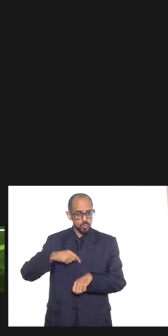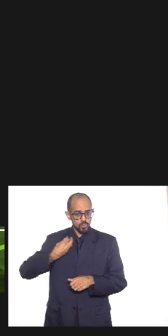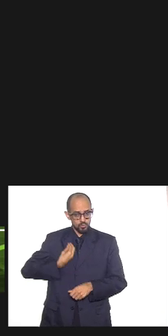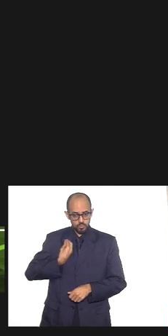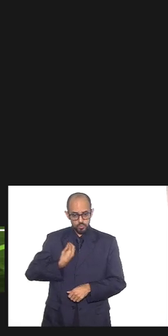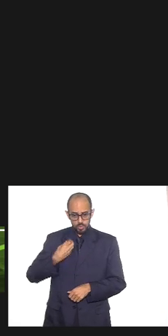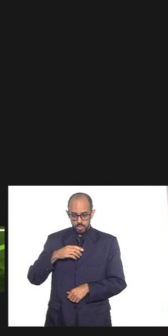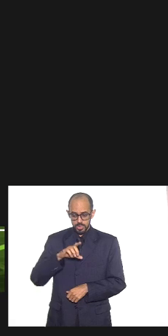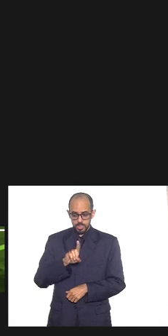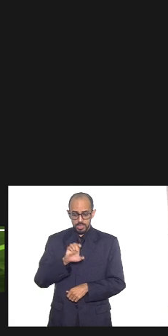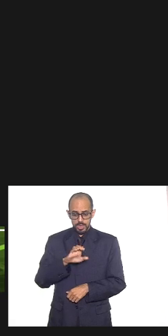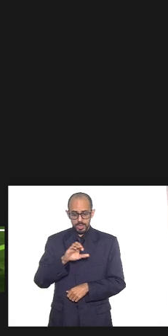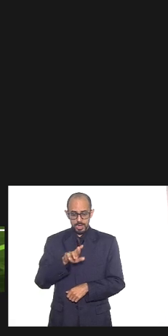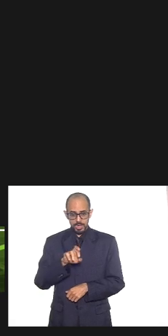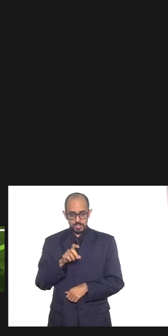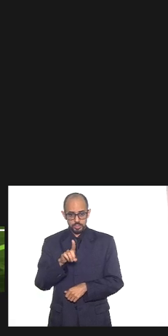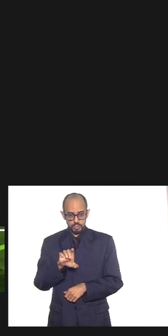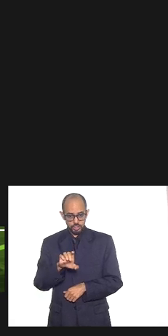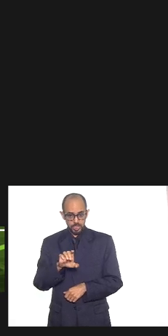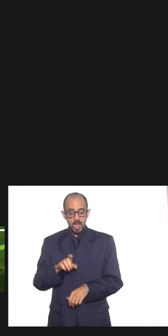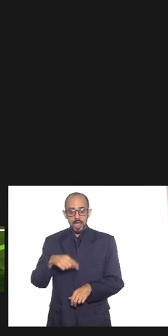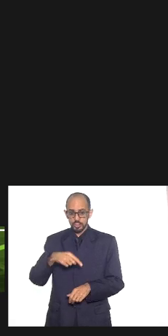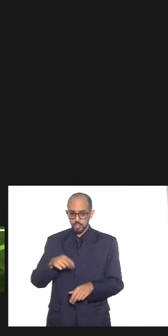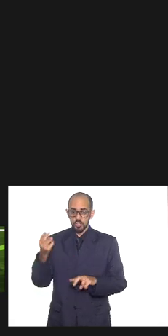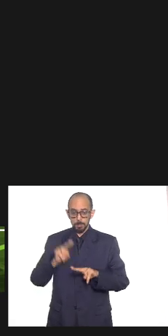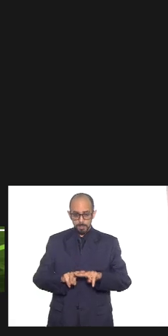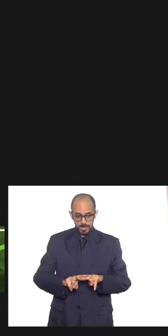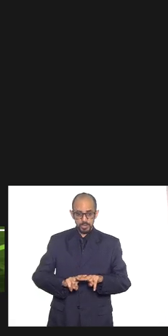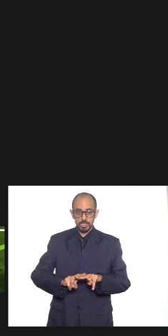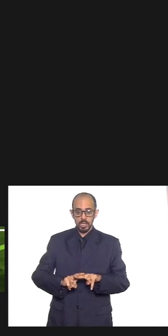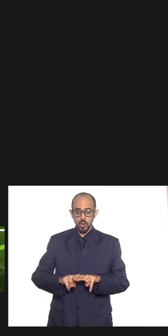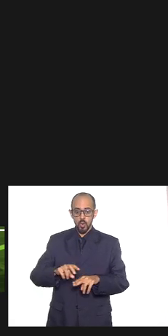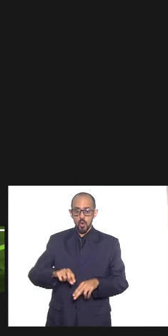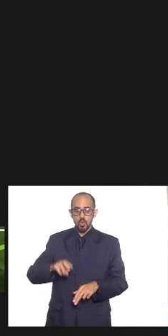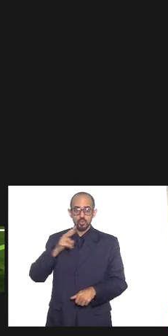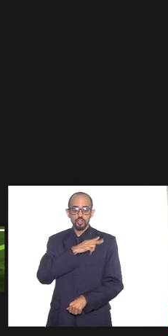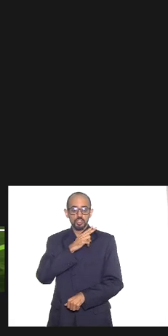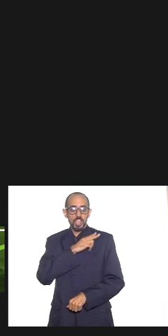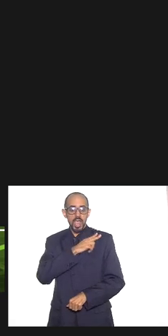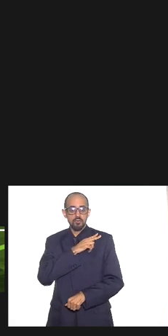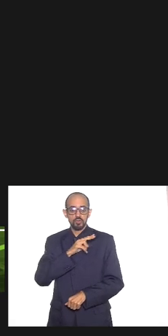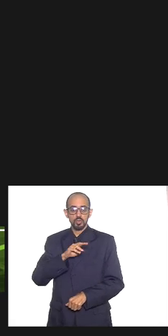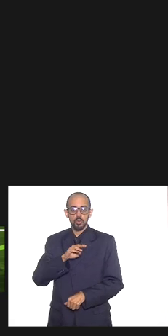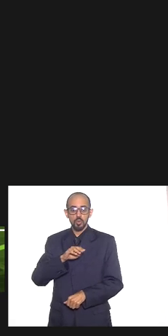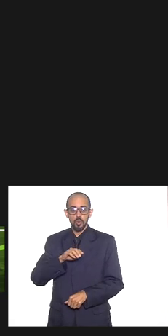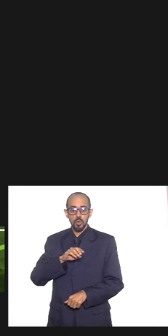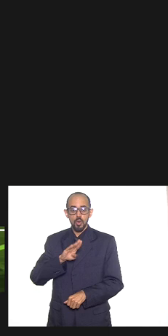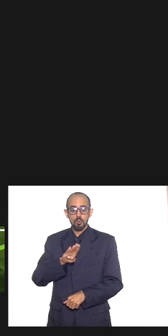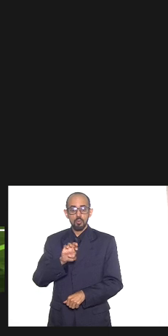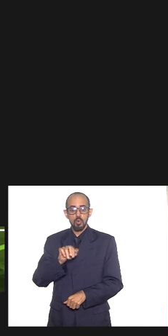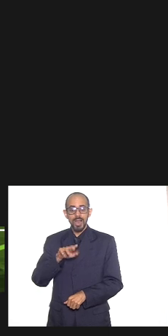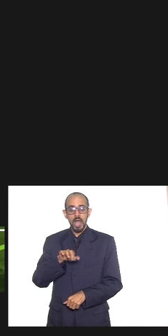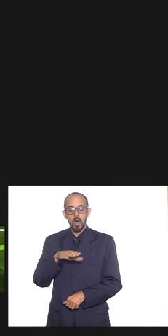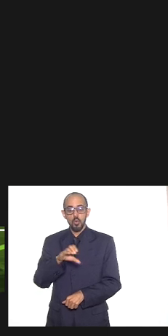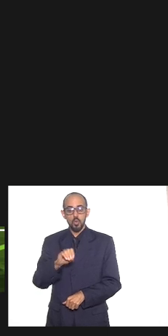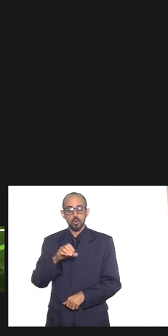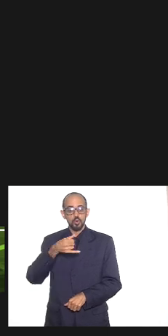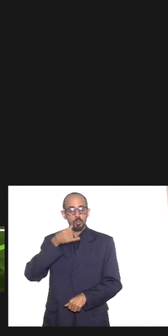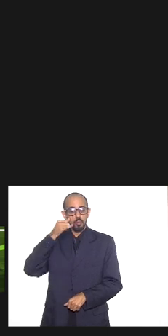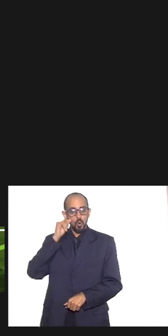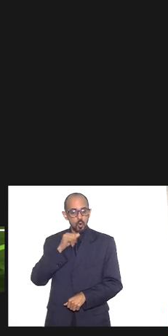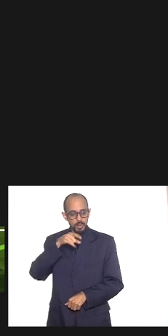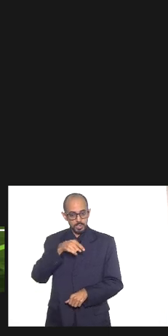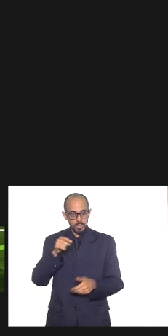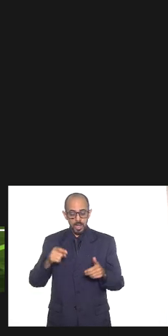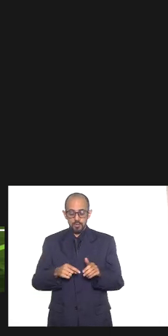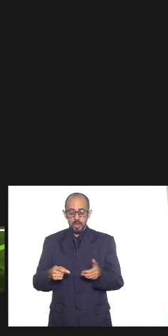o chefe do tráfico do buraco do boi pela prática e vários outros ali no local pela prática de intolerância associada